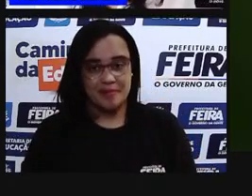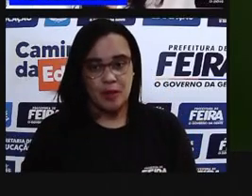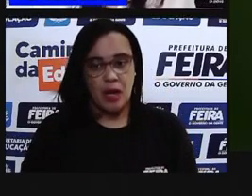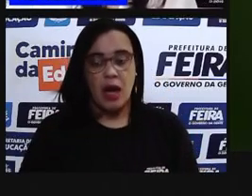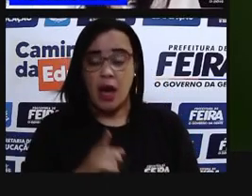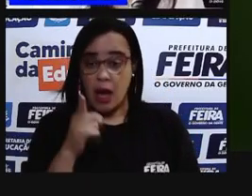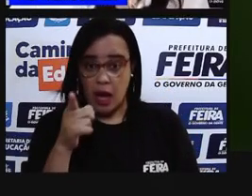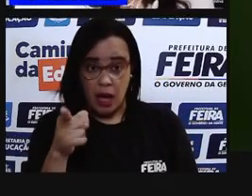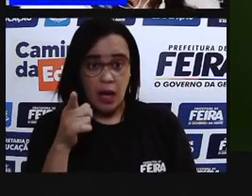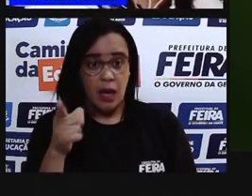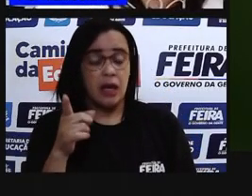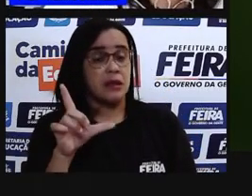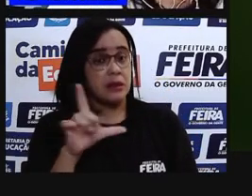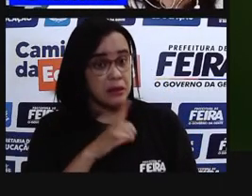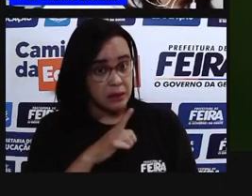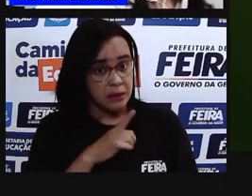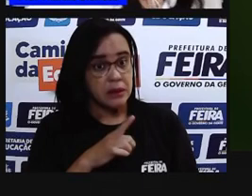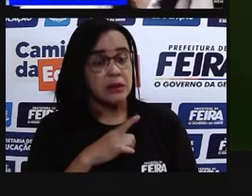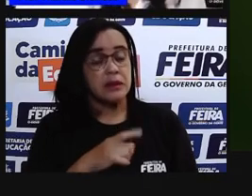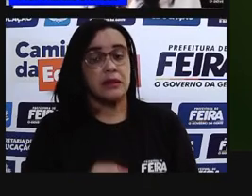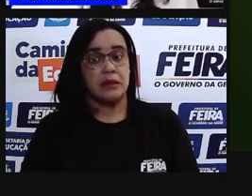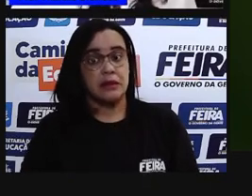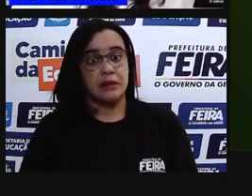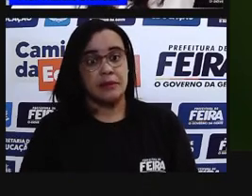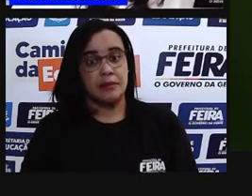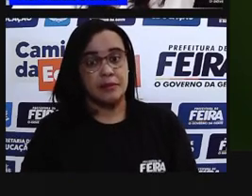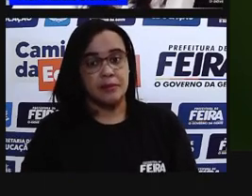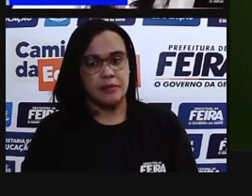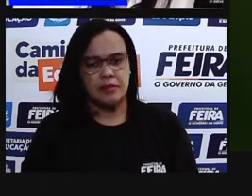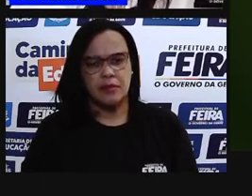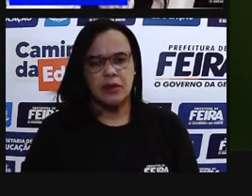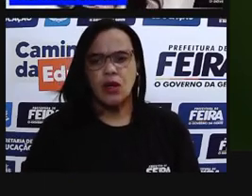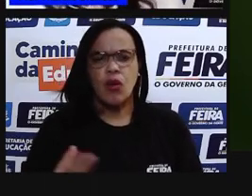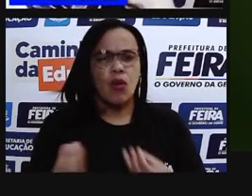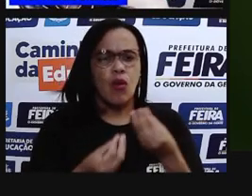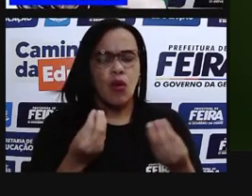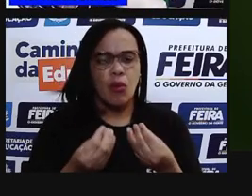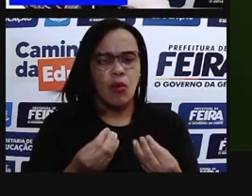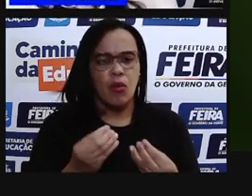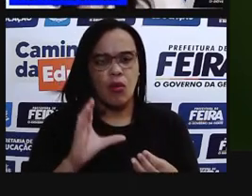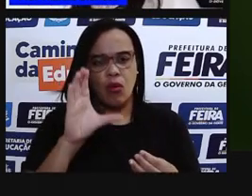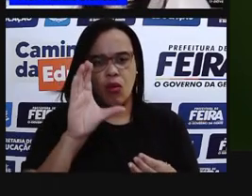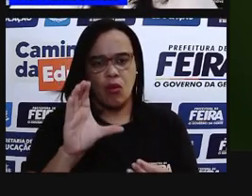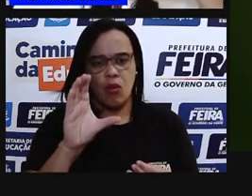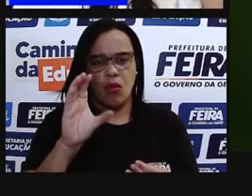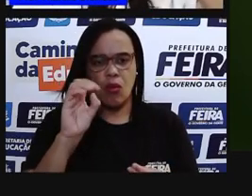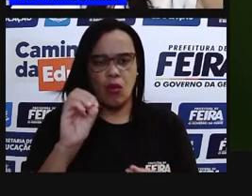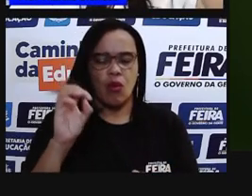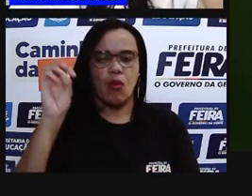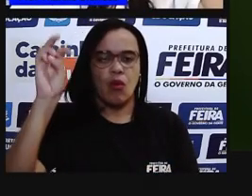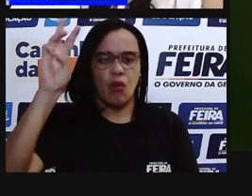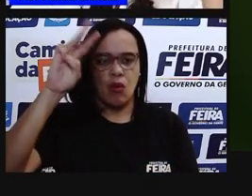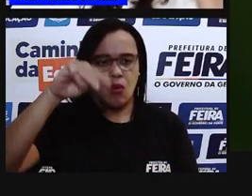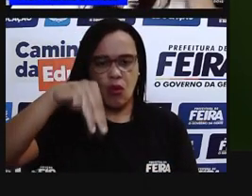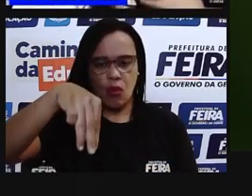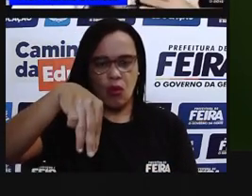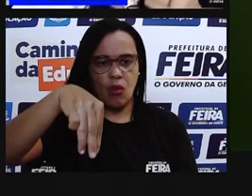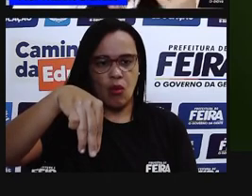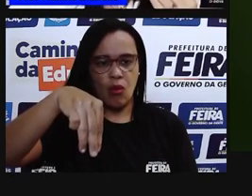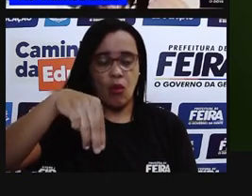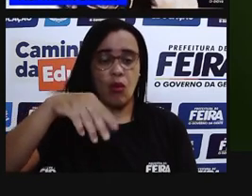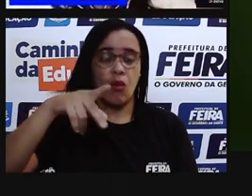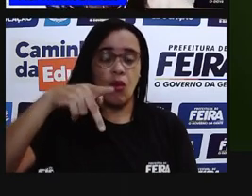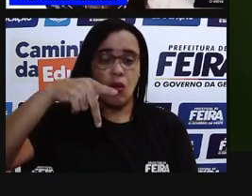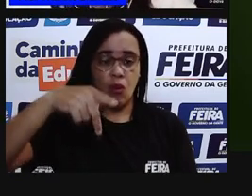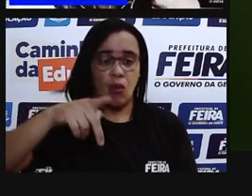de Golgi. E, pronto, o que é esse tal desse complexo de Golgi? Esse complexo de Golgi, ele vai ser